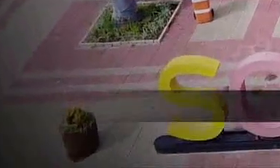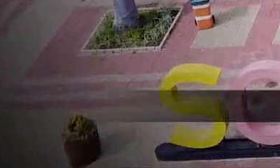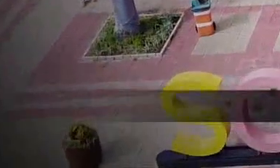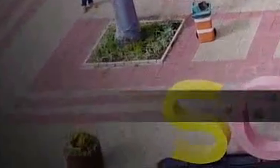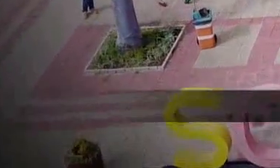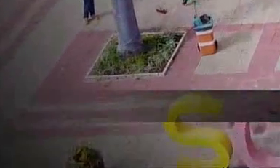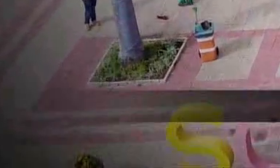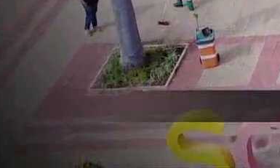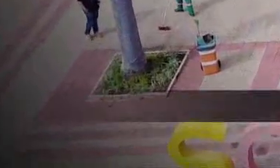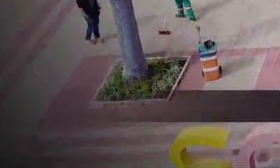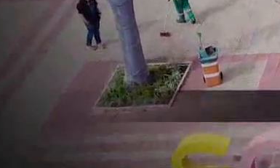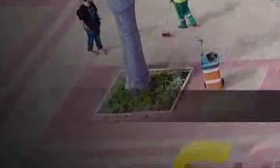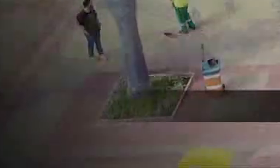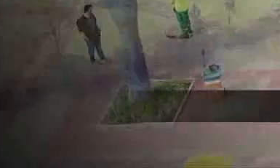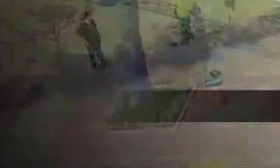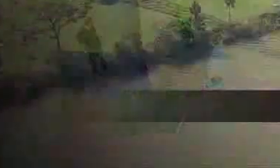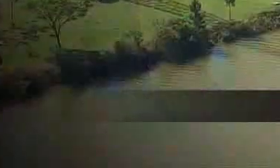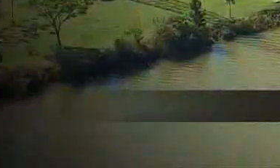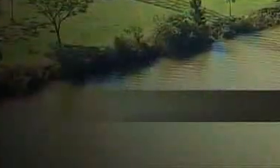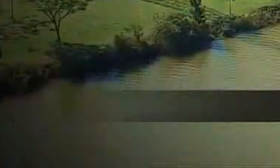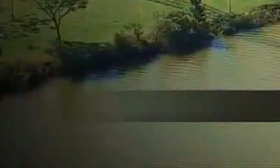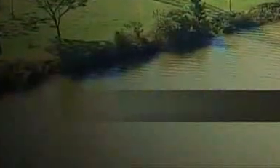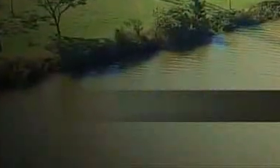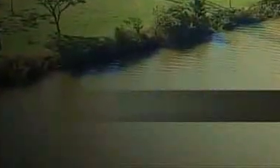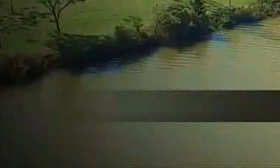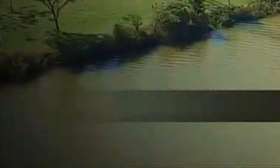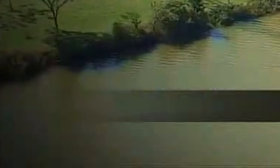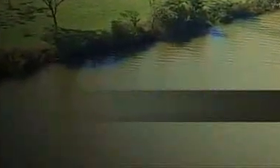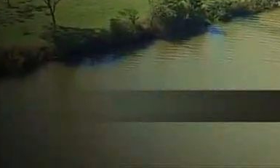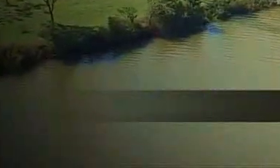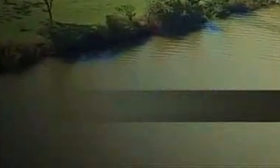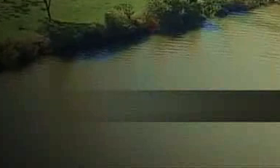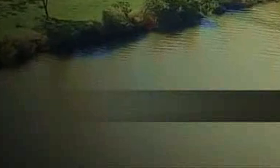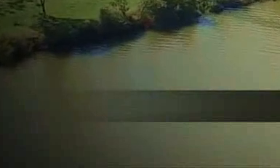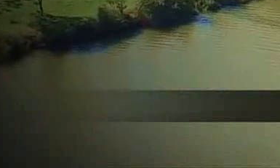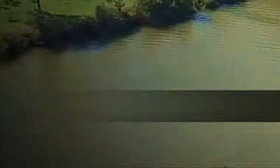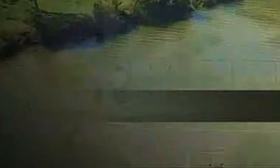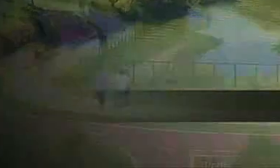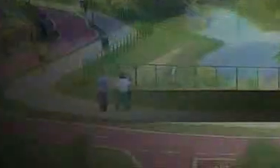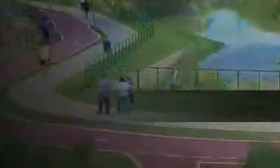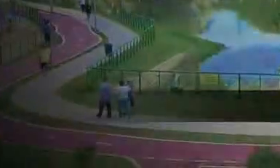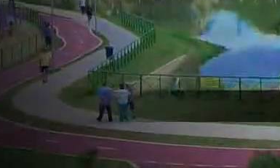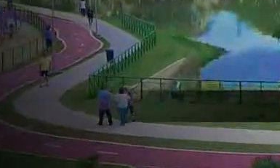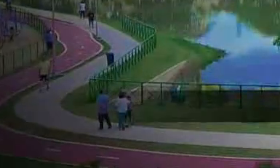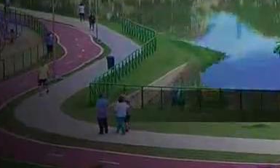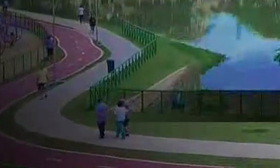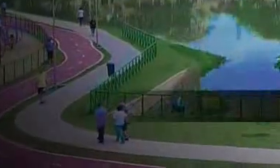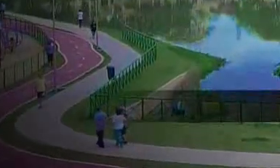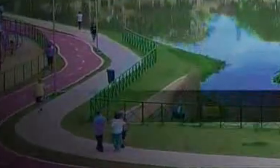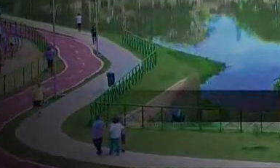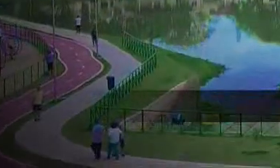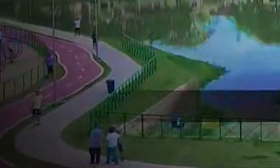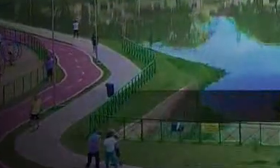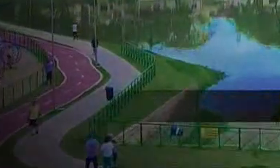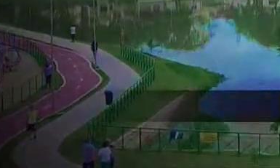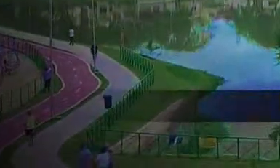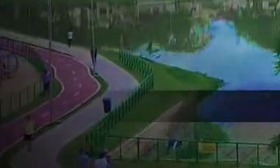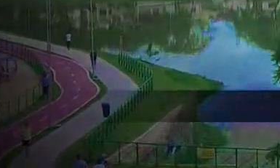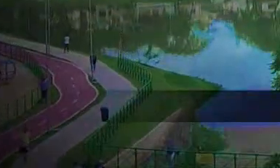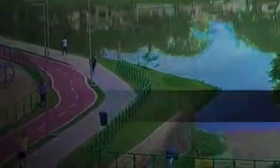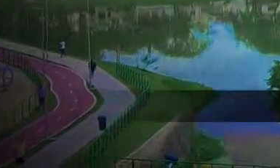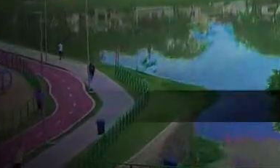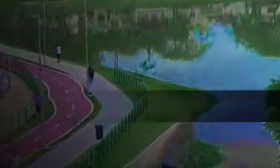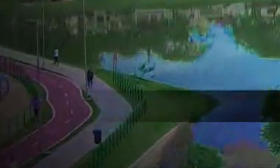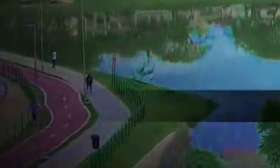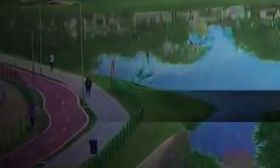resplandece Gigante pela própria natureza És velha sorte, padre